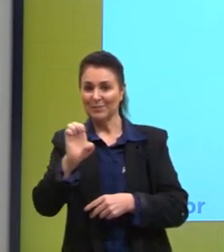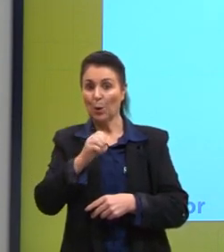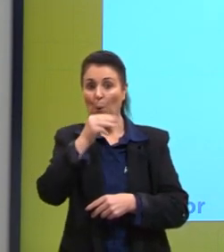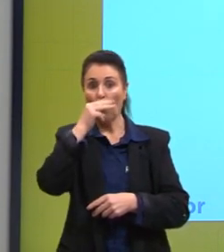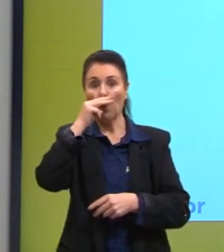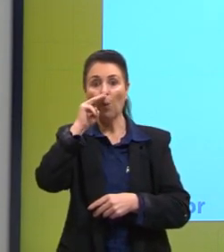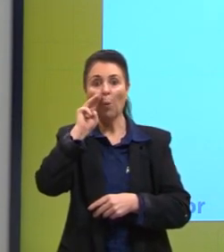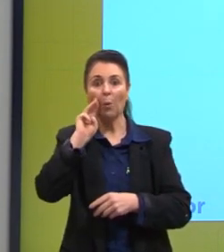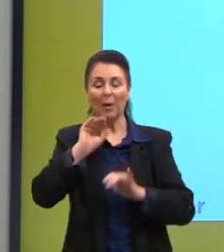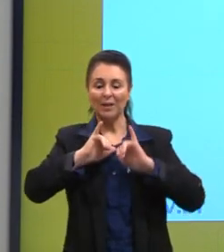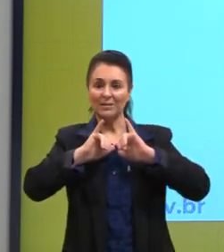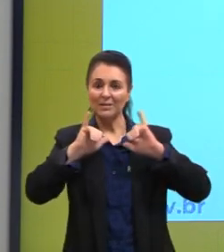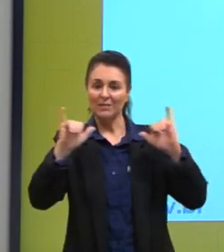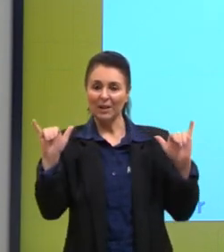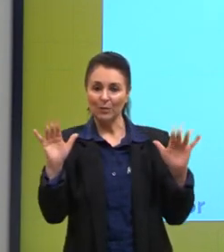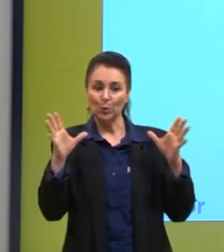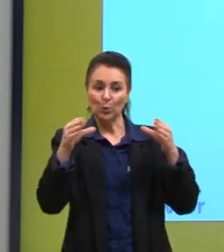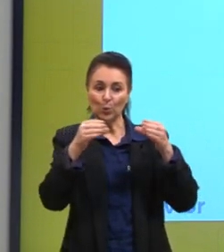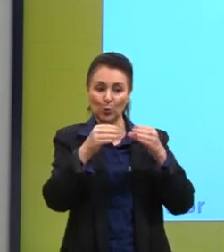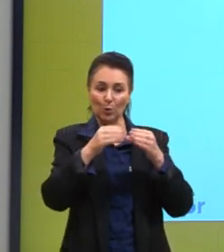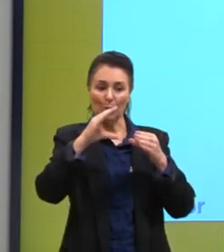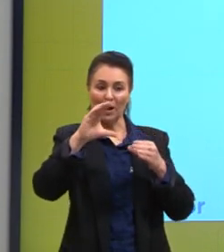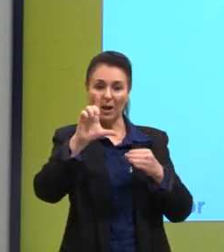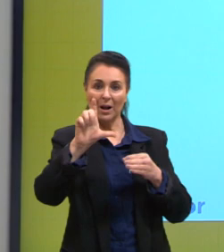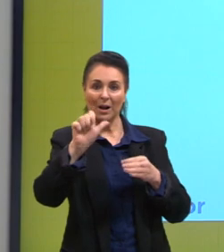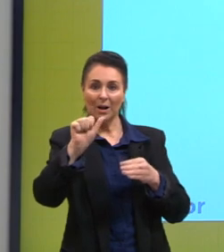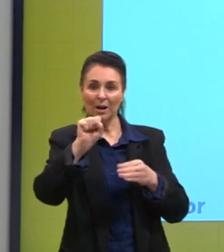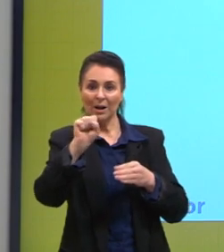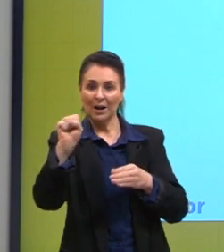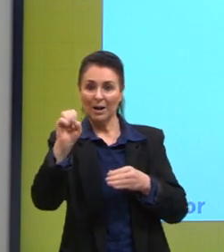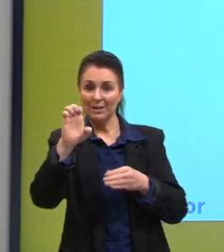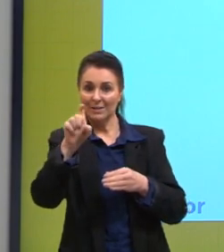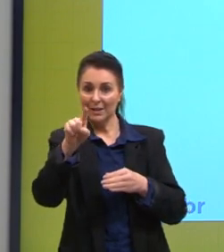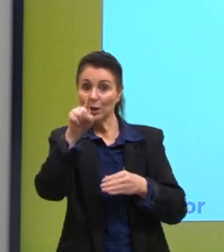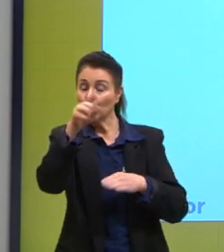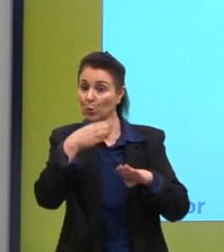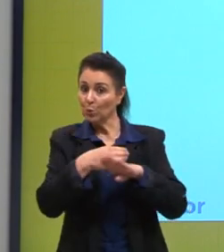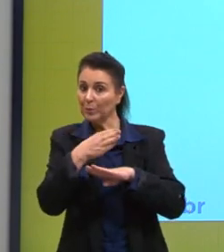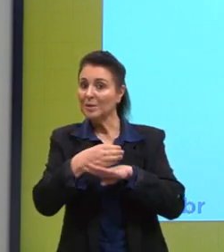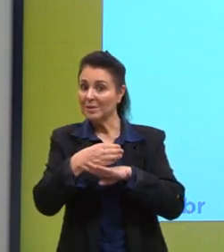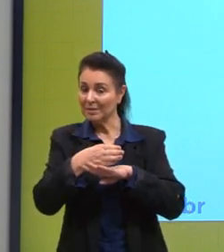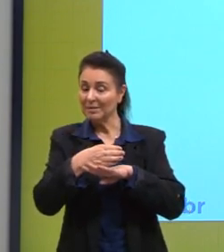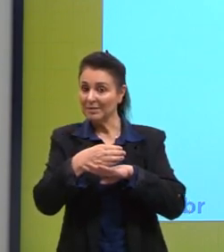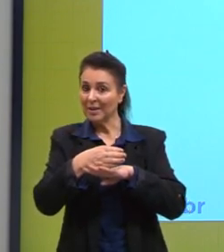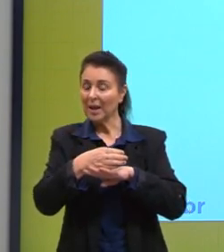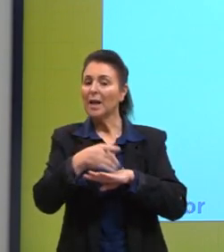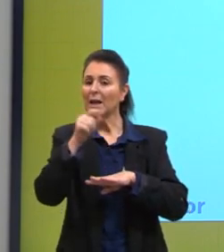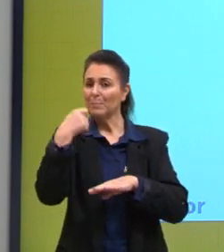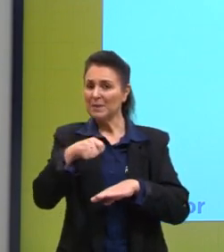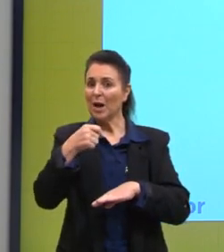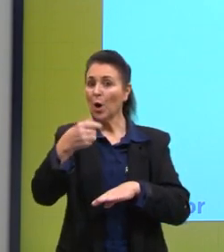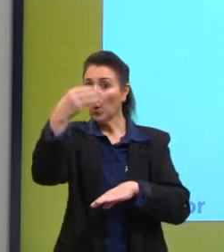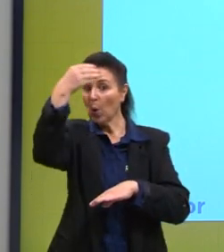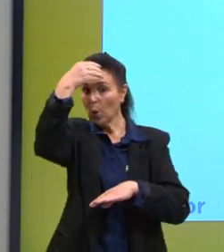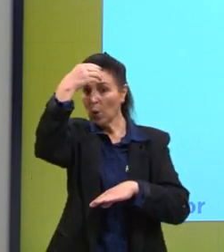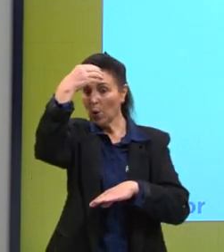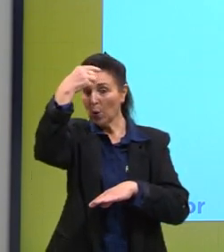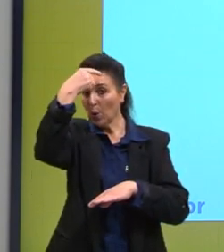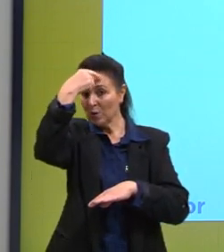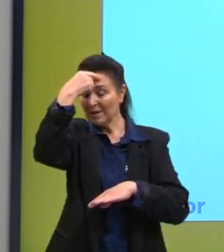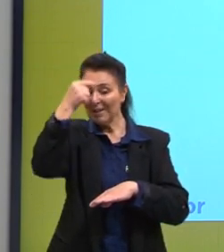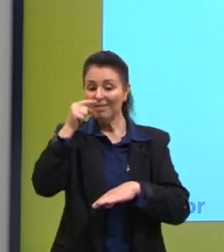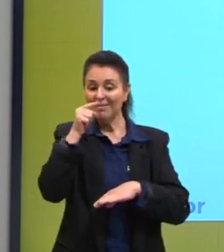na classe a qual você esteja inserido, você tenha consciência dela para não ter essa falsa consciência.